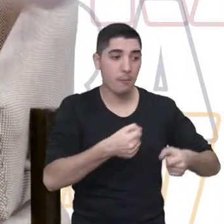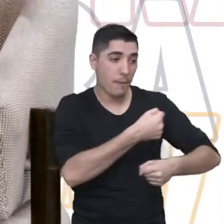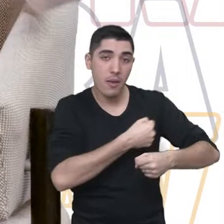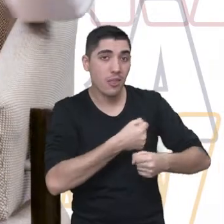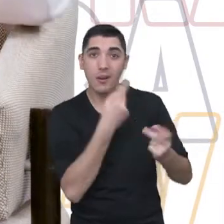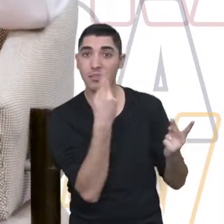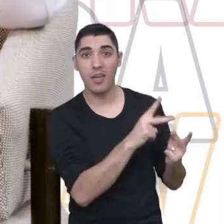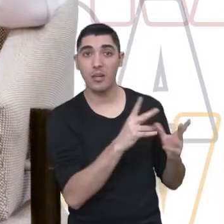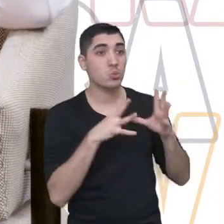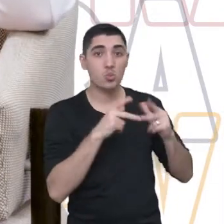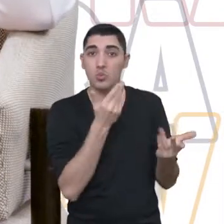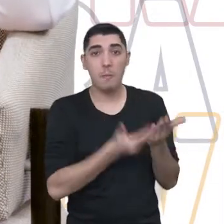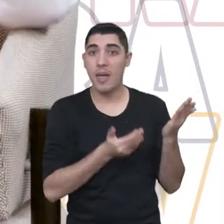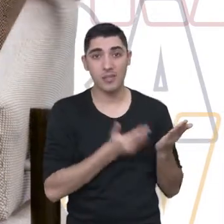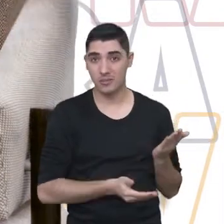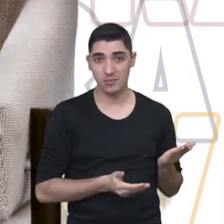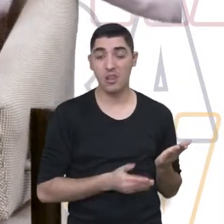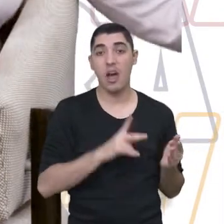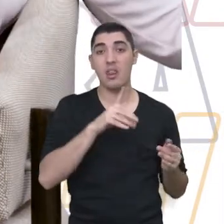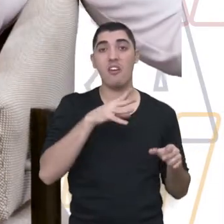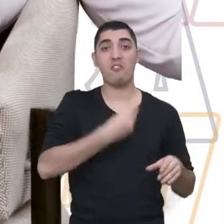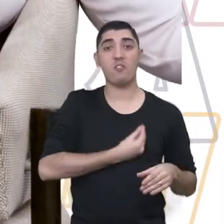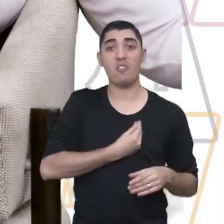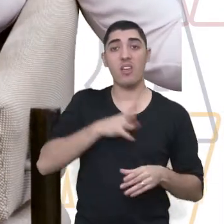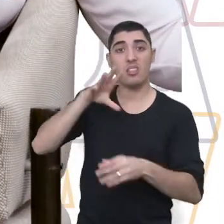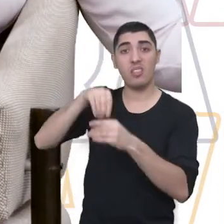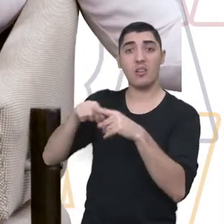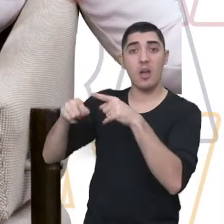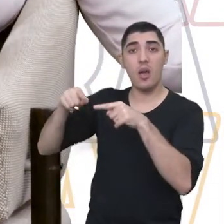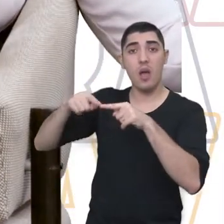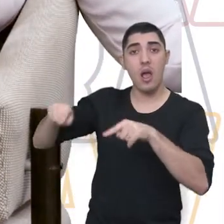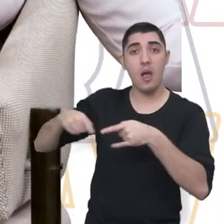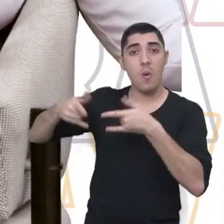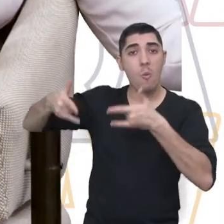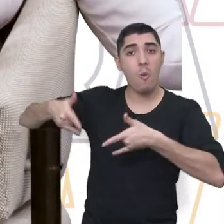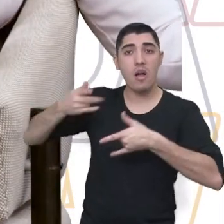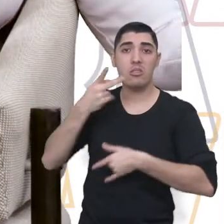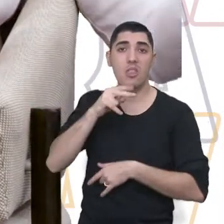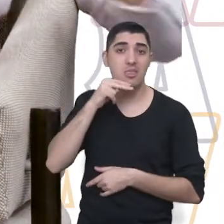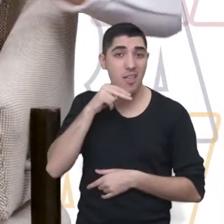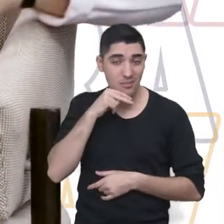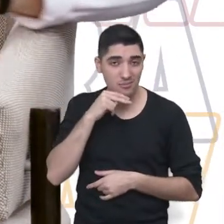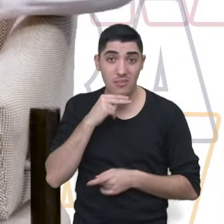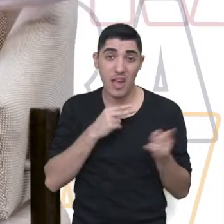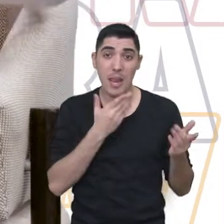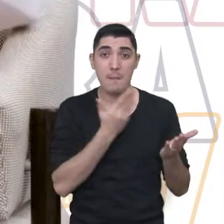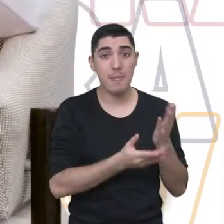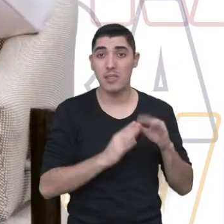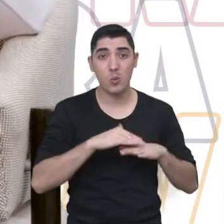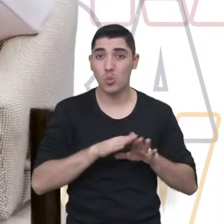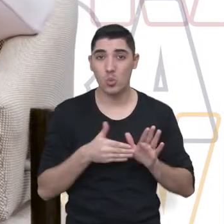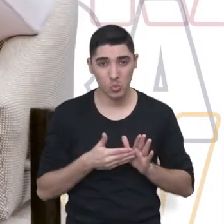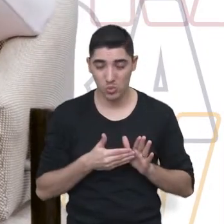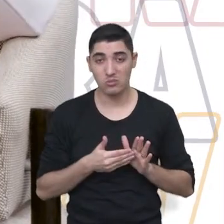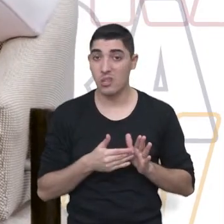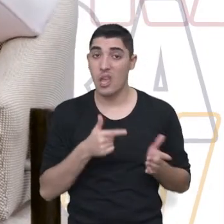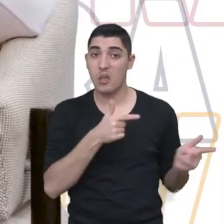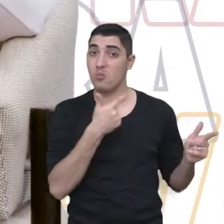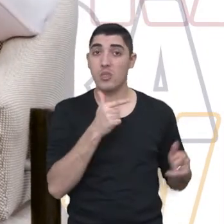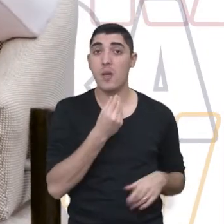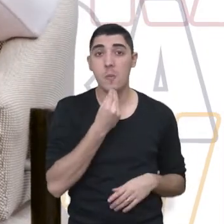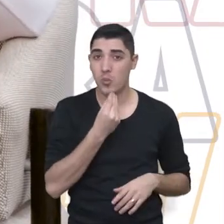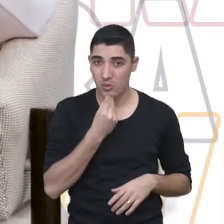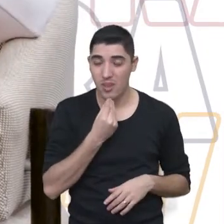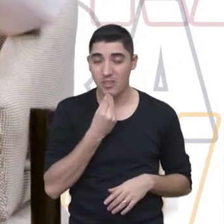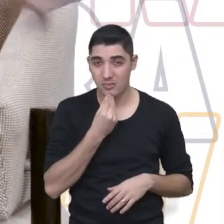a panela, tudo, tudo, tudo. E vai viver lá no quartinho do neto, da neta, né? Então, a pessoa perde tudo. E às vezes não